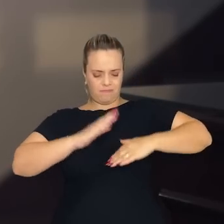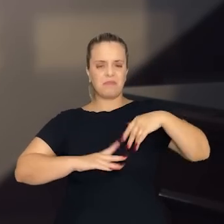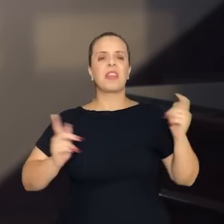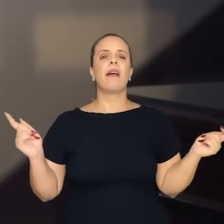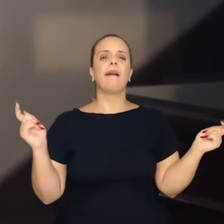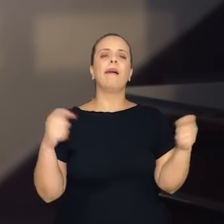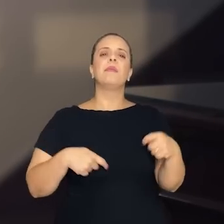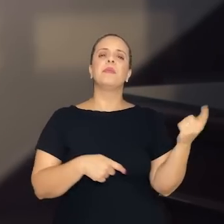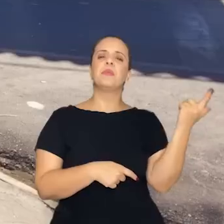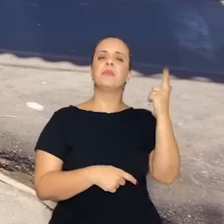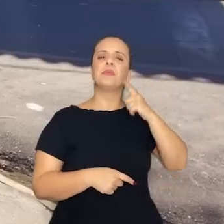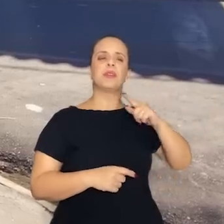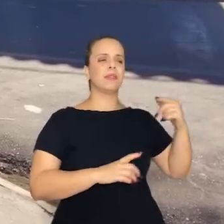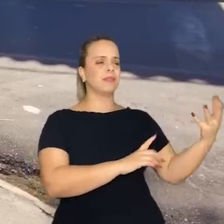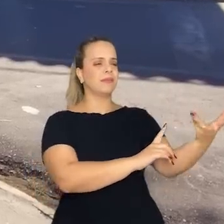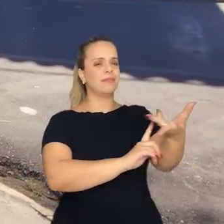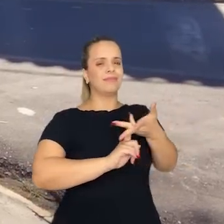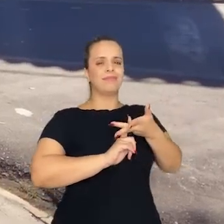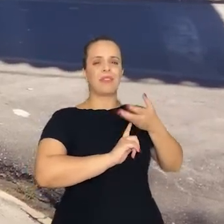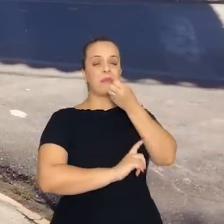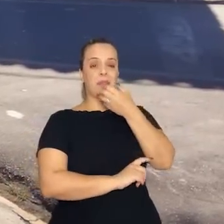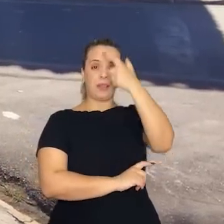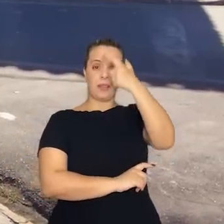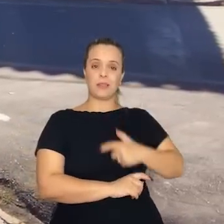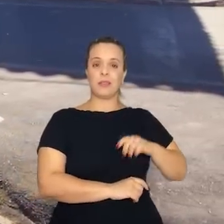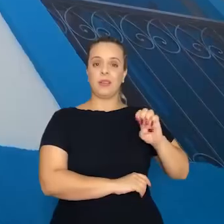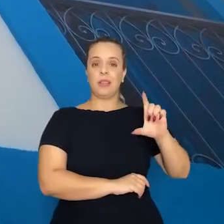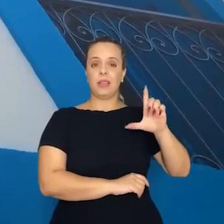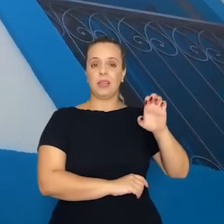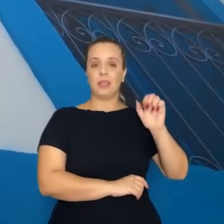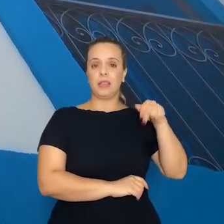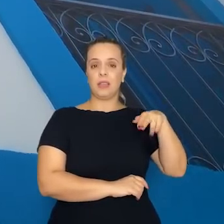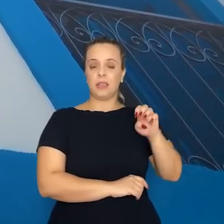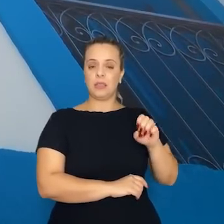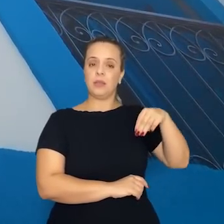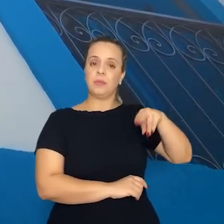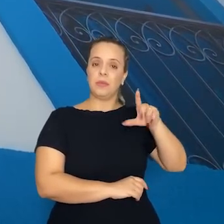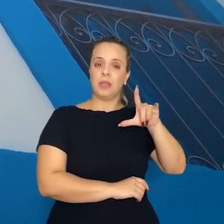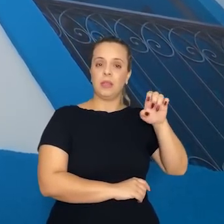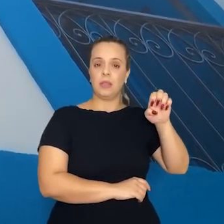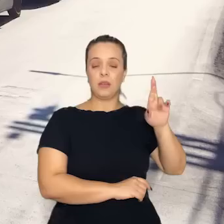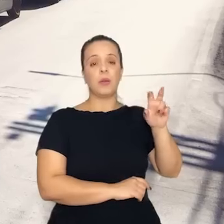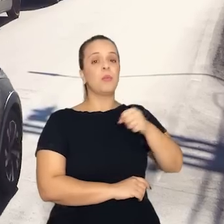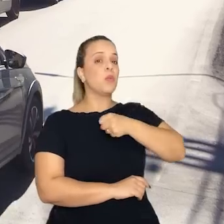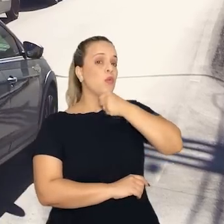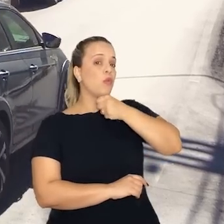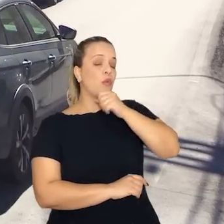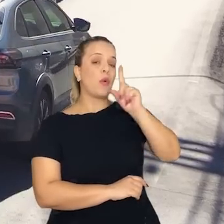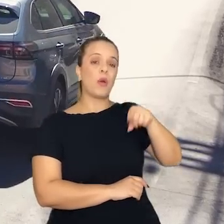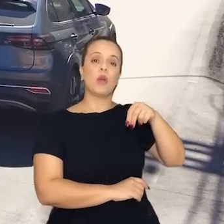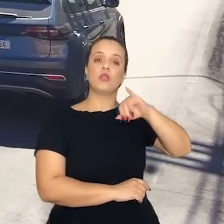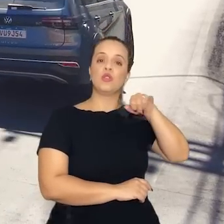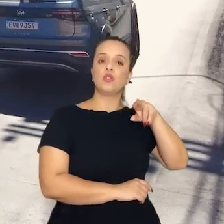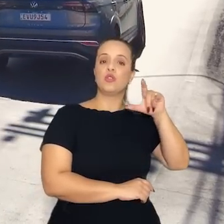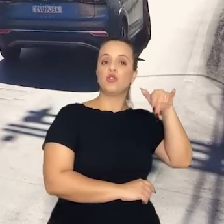de bem receber. Eu sou Eliane Miller Aff, neta de Júlio Miller e Maria Miller. Sejam